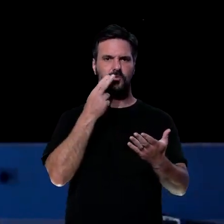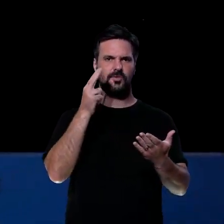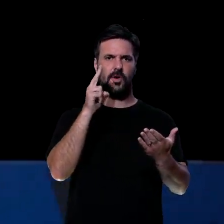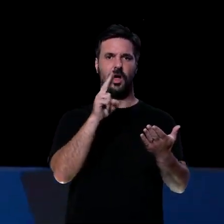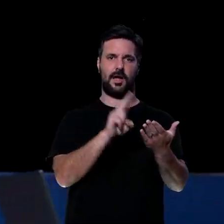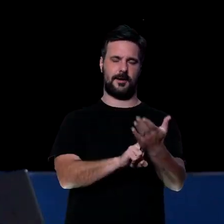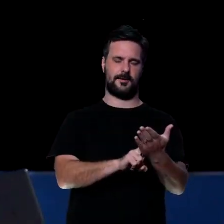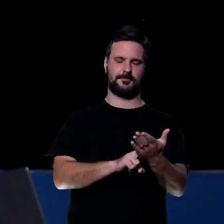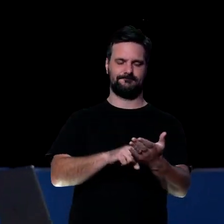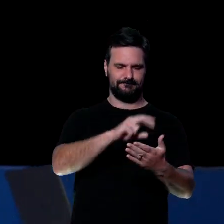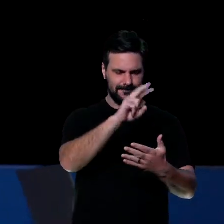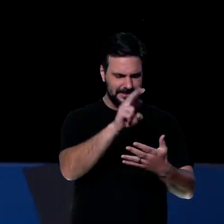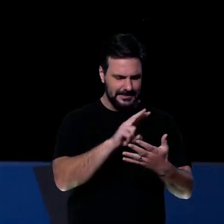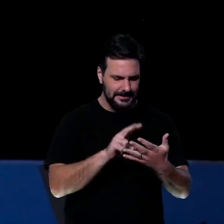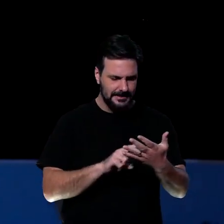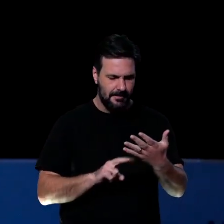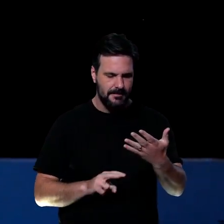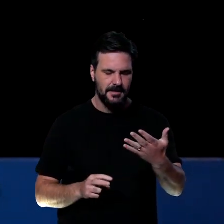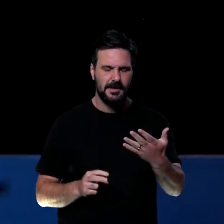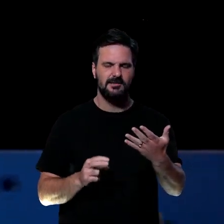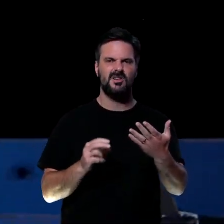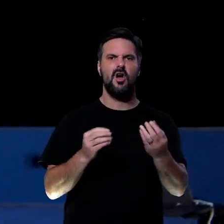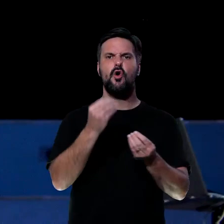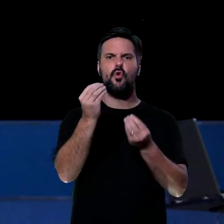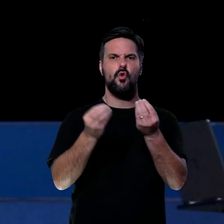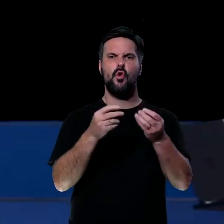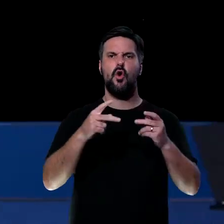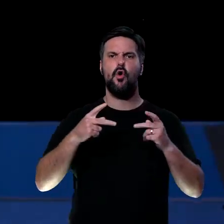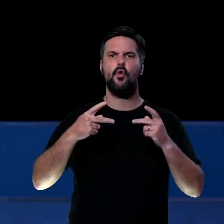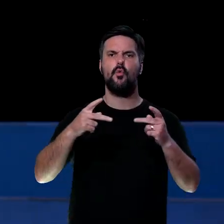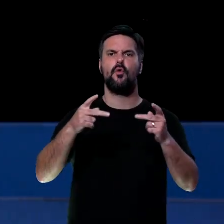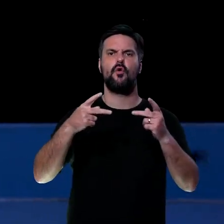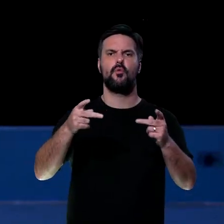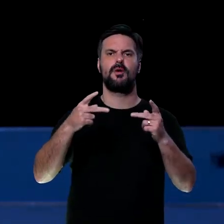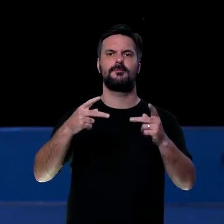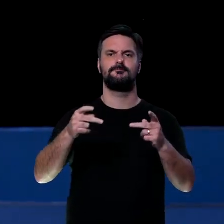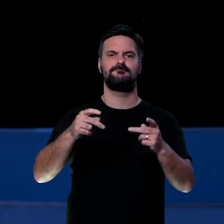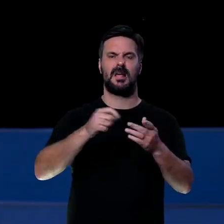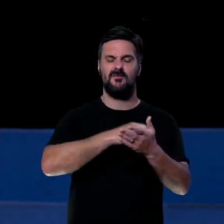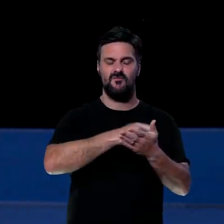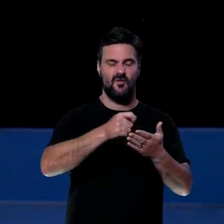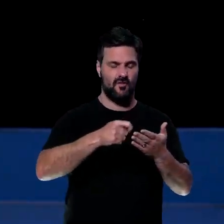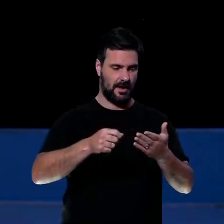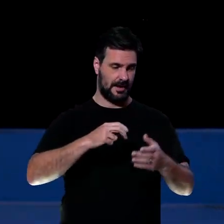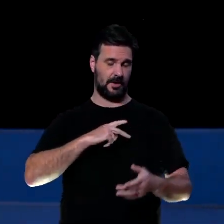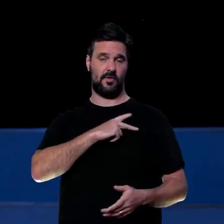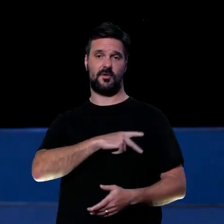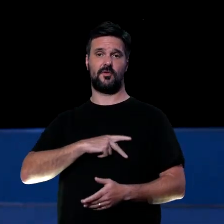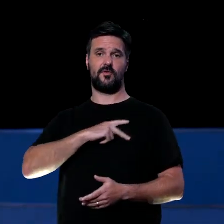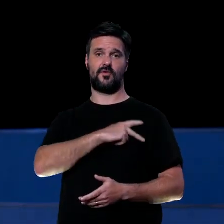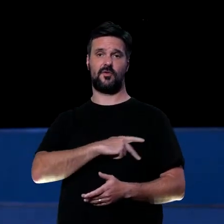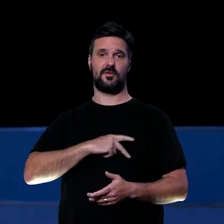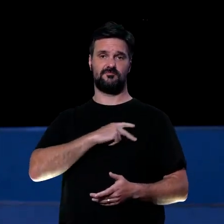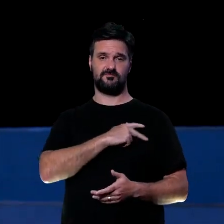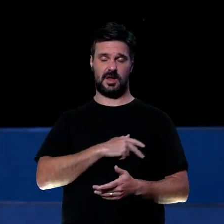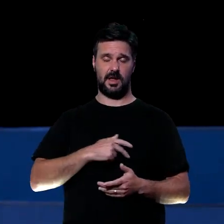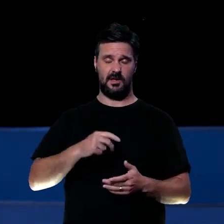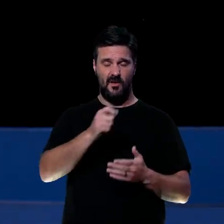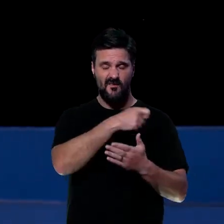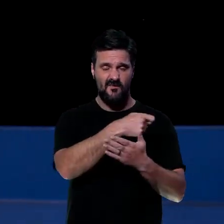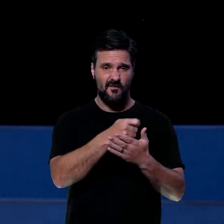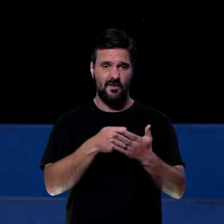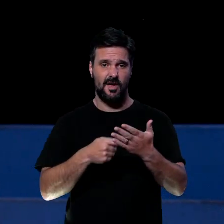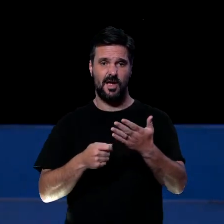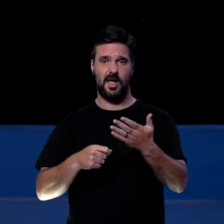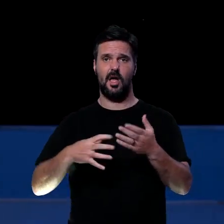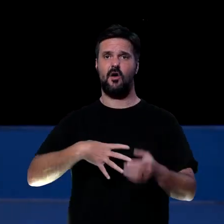vez que a gente lê uma carta pastoral, é como uma pregação escrita. Paulo, ele estava escrevendo isso aqui, pra aqueles